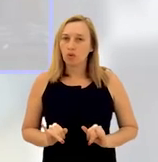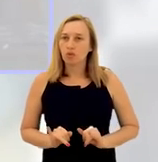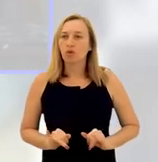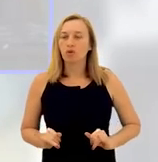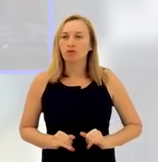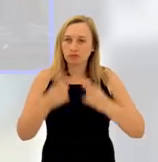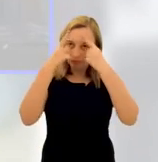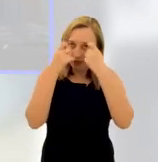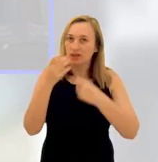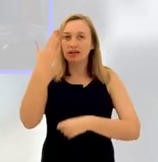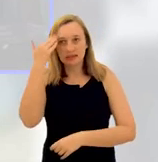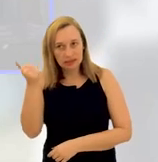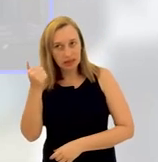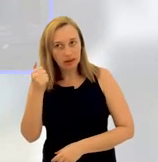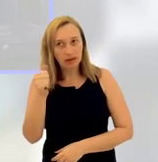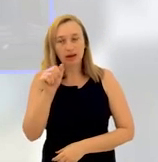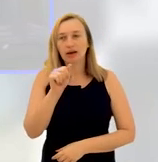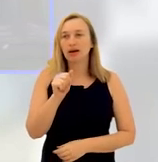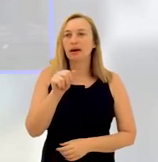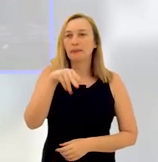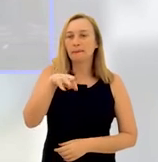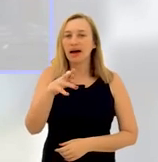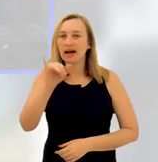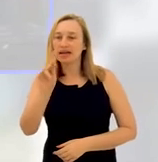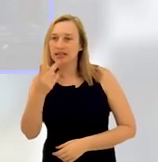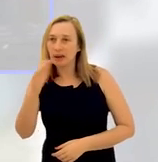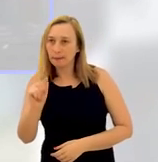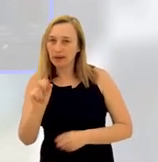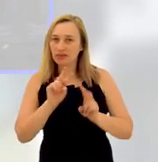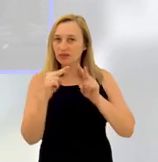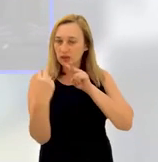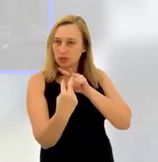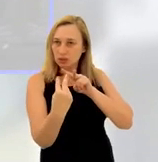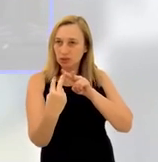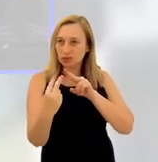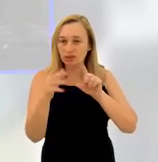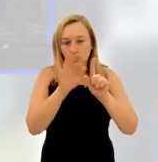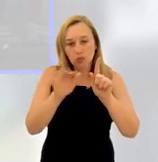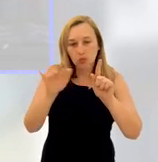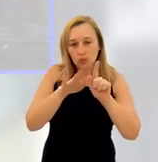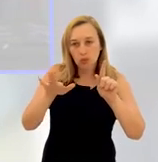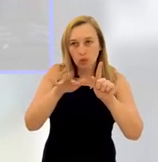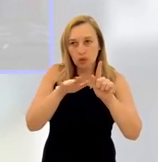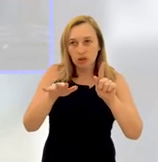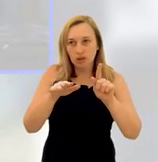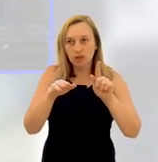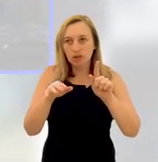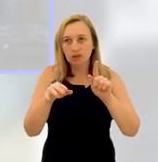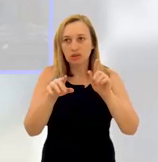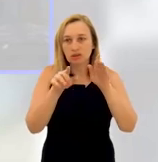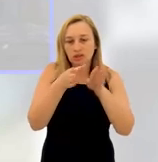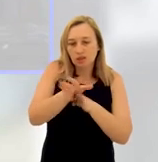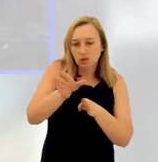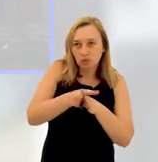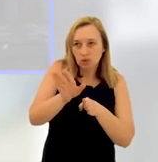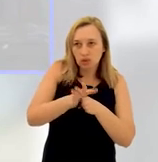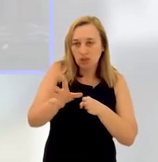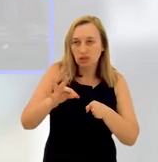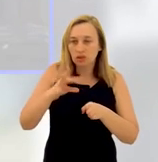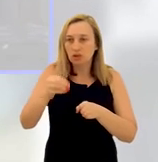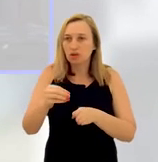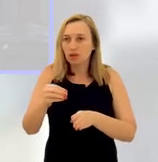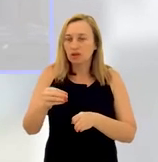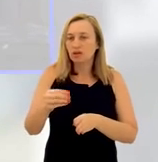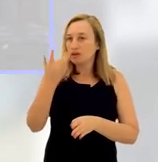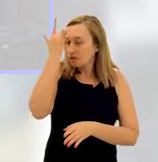sofre algum tipo de violência, já sabe. Basta digitar Maria da Penha Virtual no site de buscas e seguir as orientações.